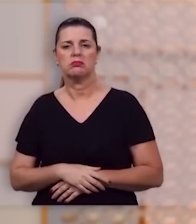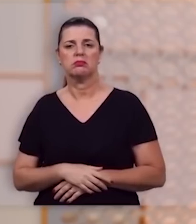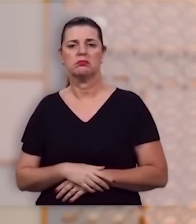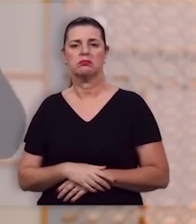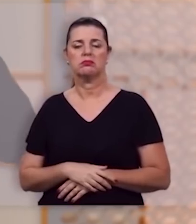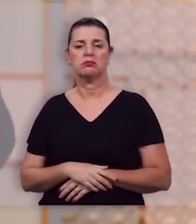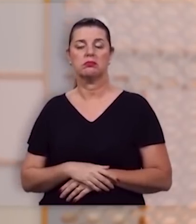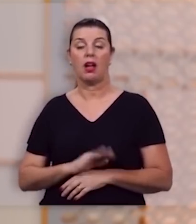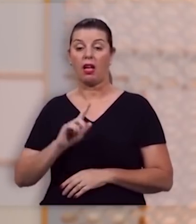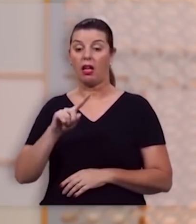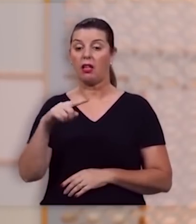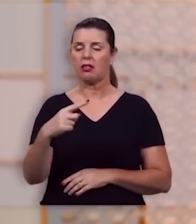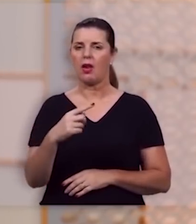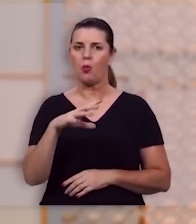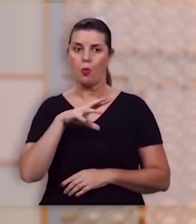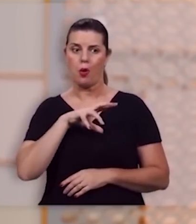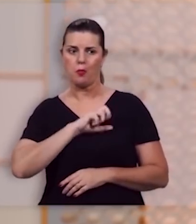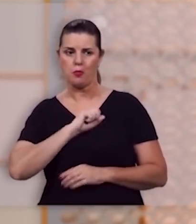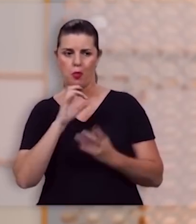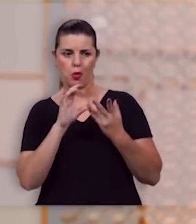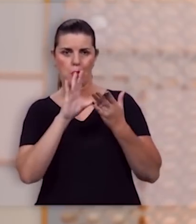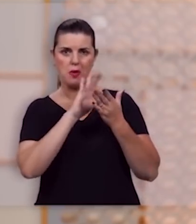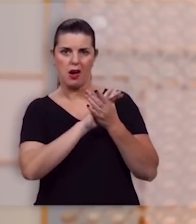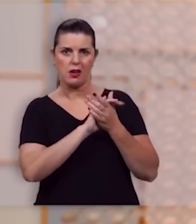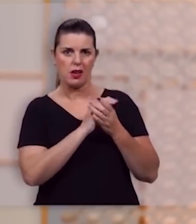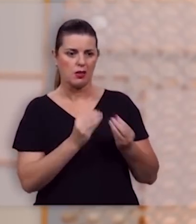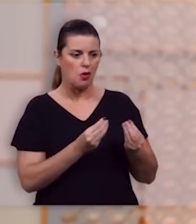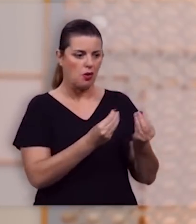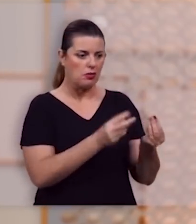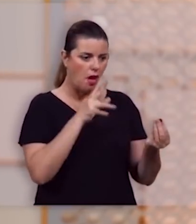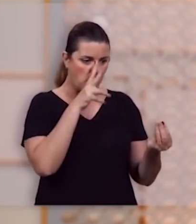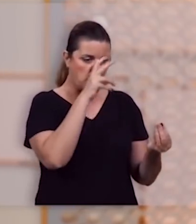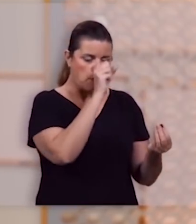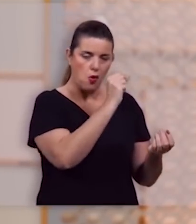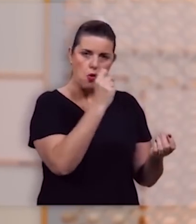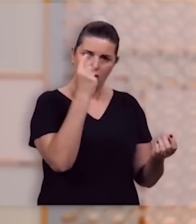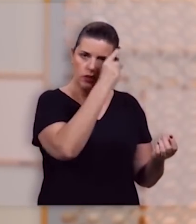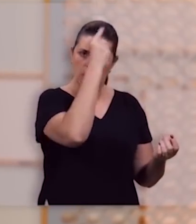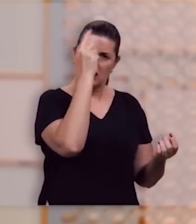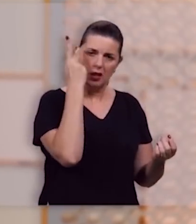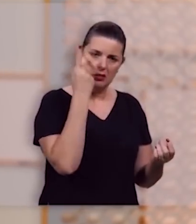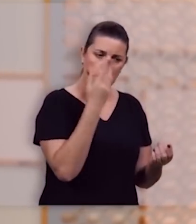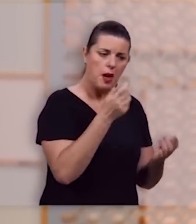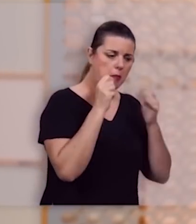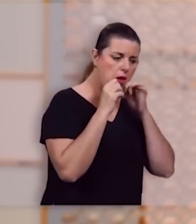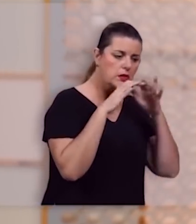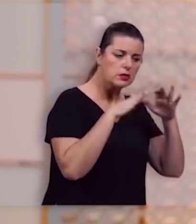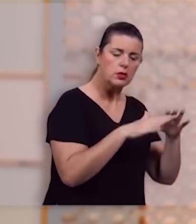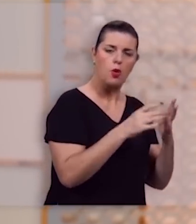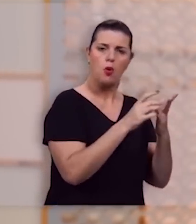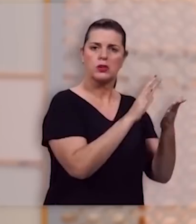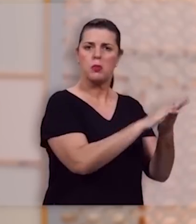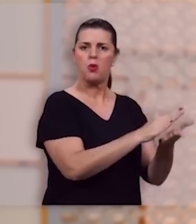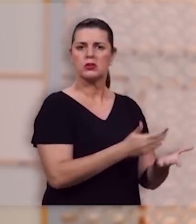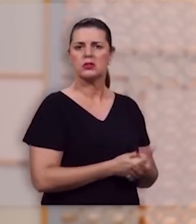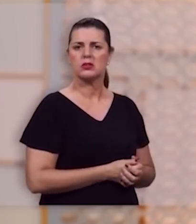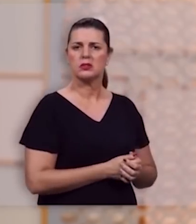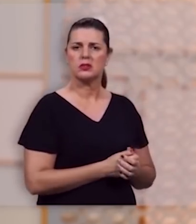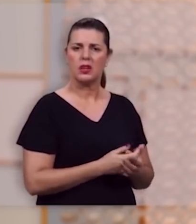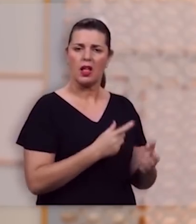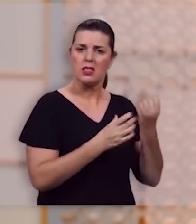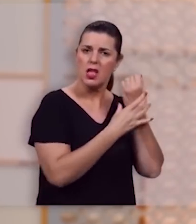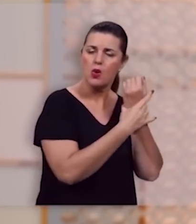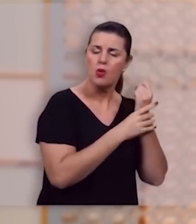então o amor do marido santifica a esposa abençoa a esposa dá